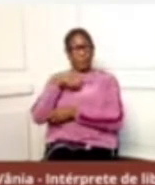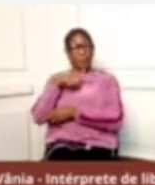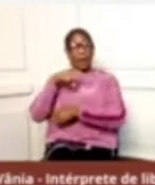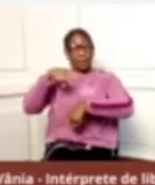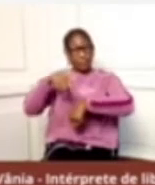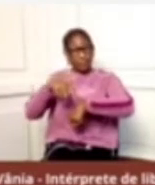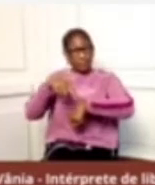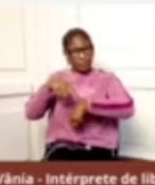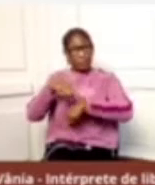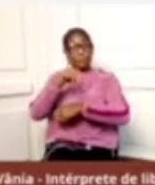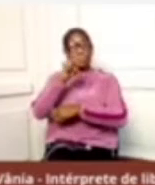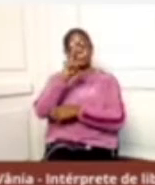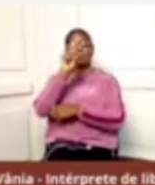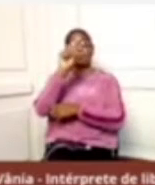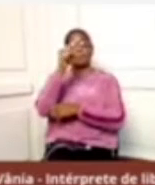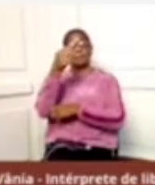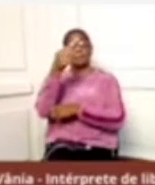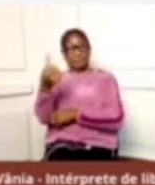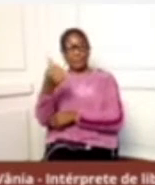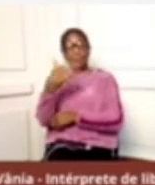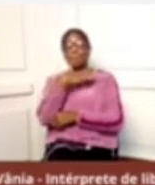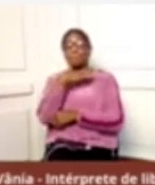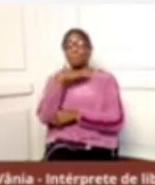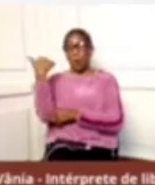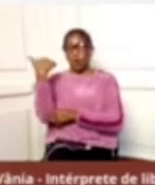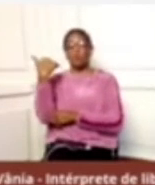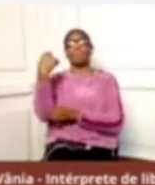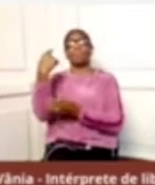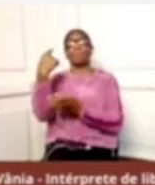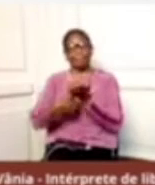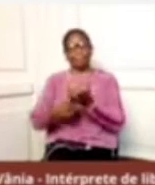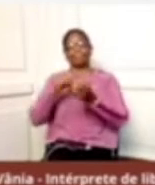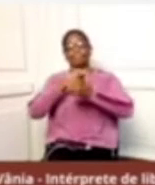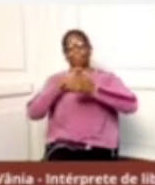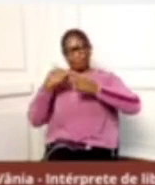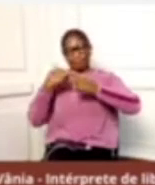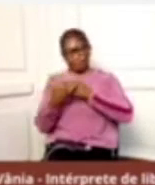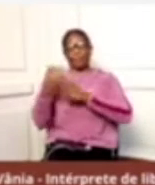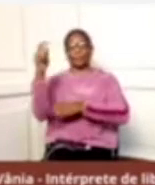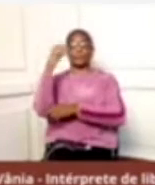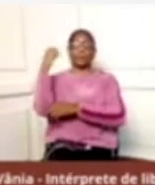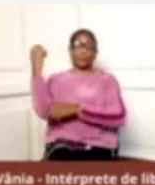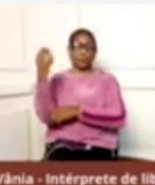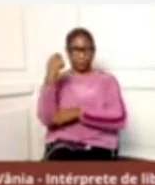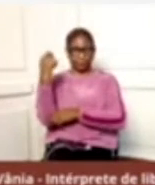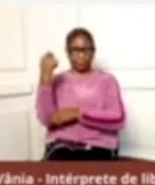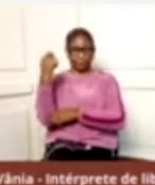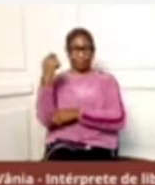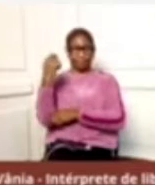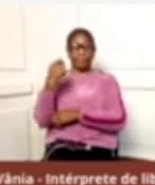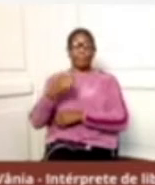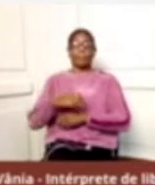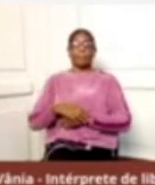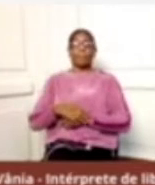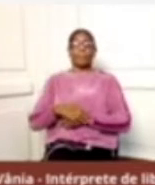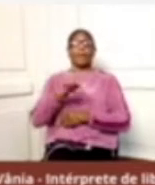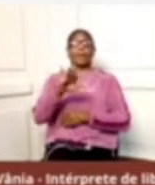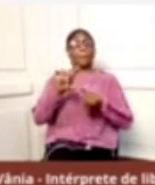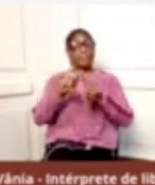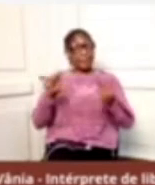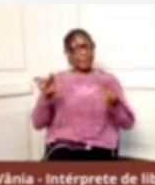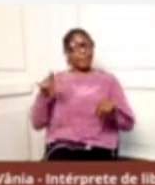286 mortes confirmadas no nosso estado para o coronavírus. Eu ressalto ainda